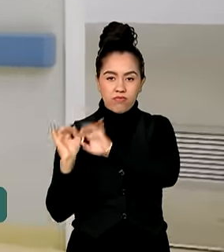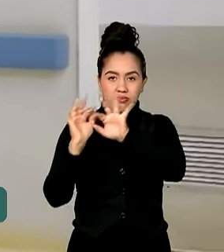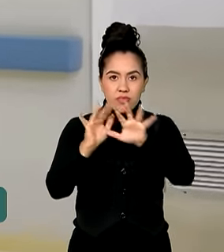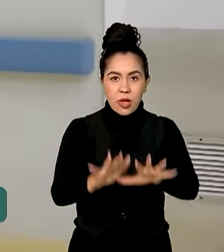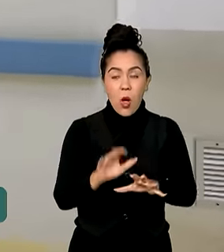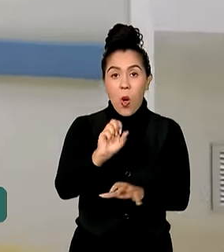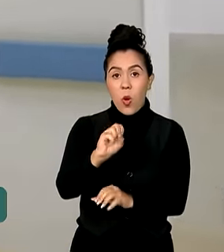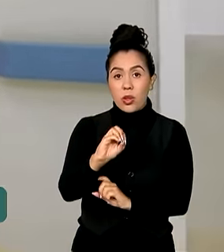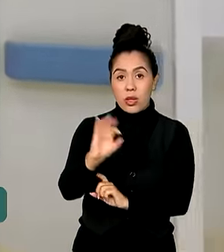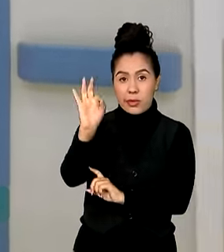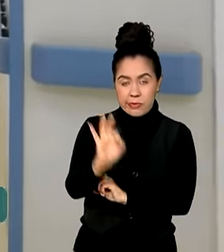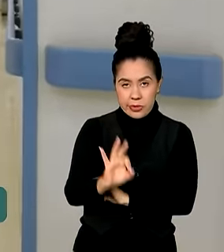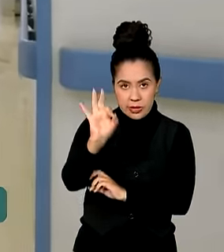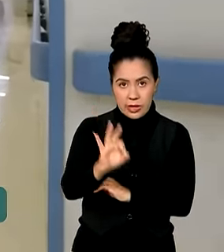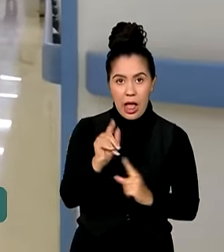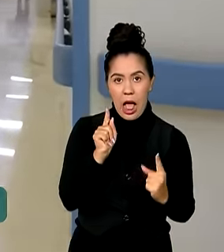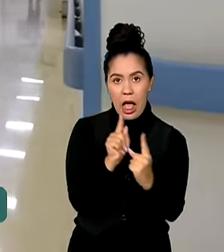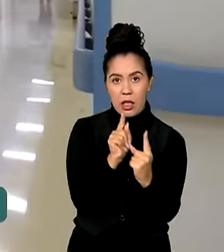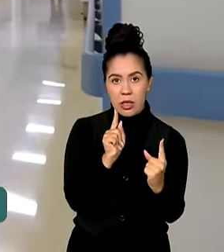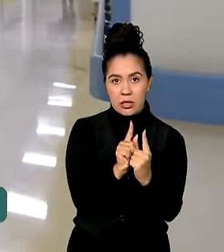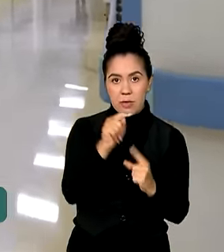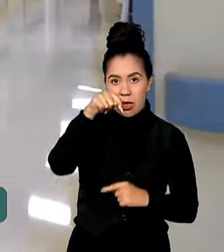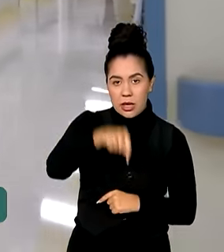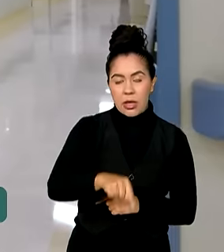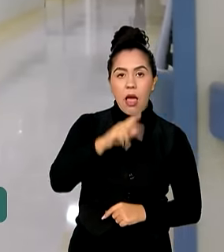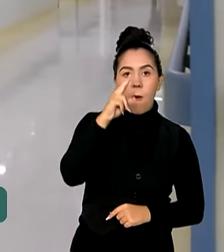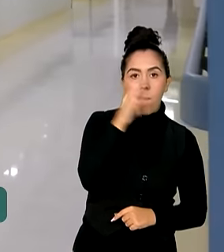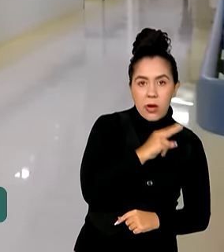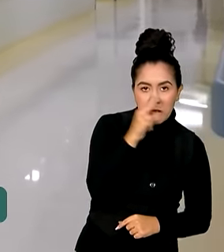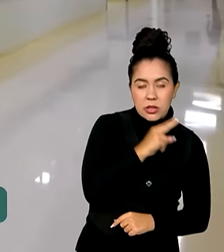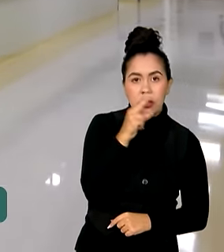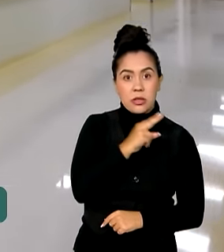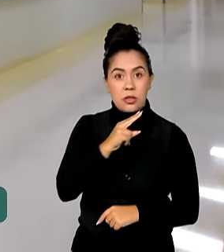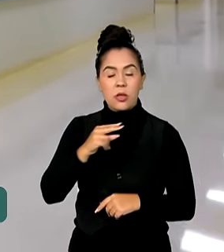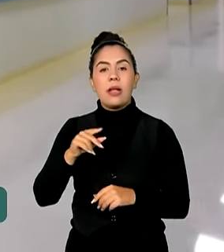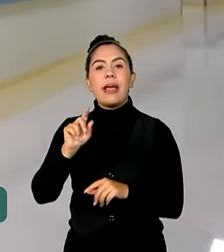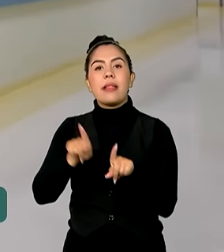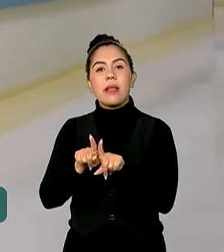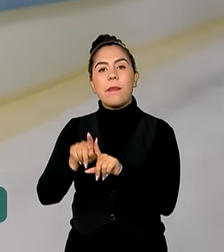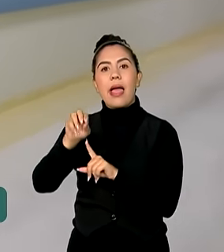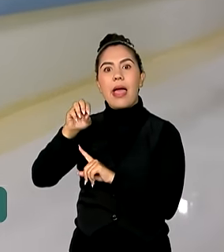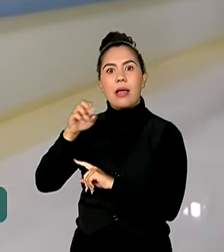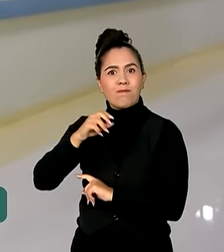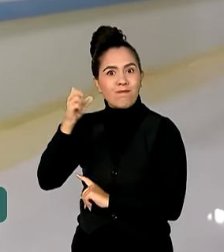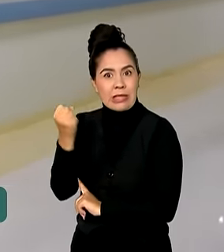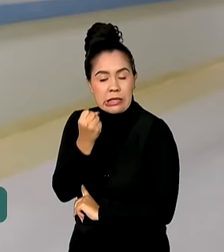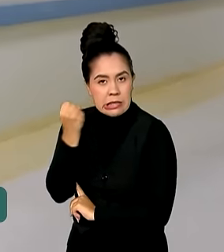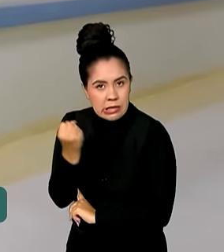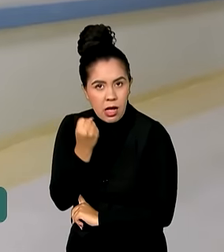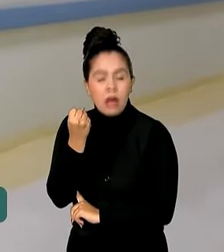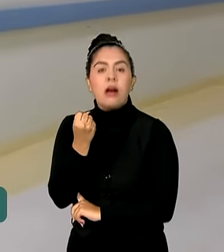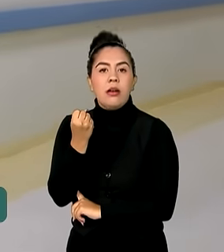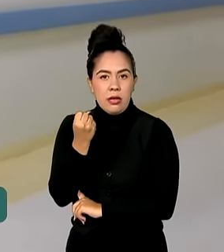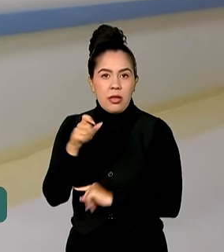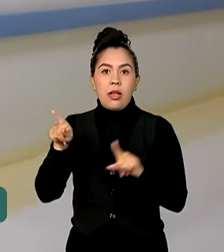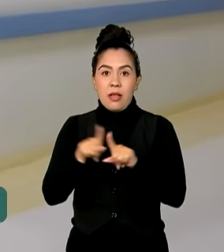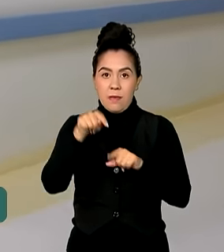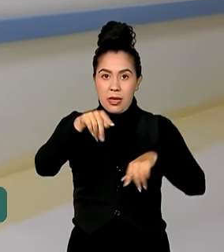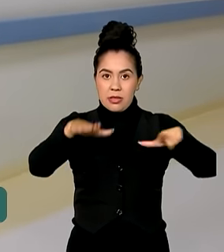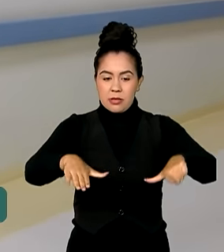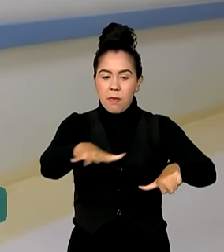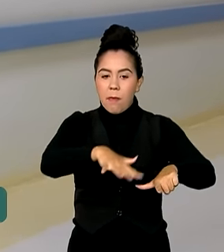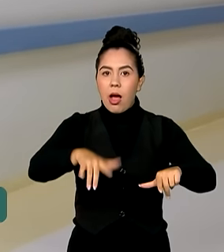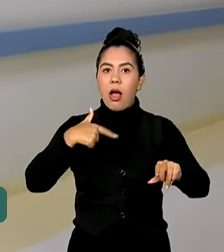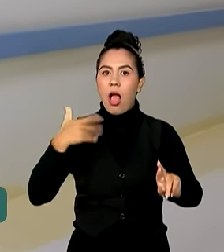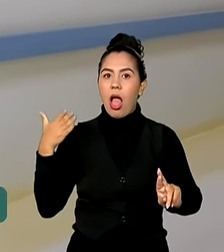dos atendimentos realizados aqui são de urgência e emergência. Além disso, a unidade é referência em